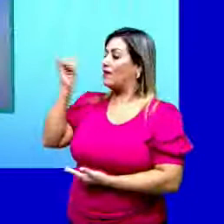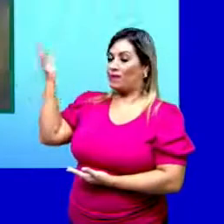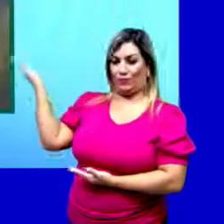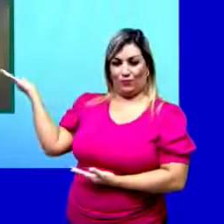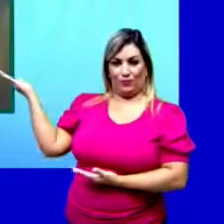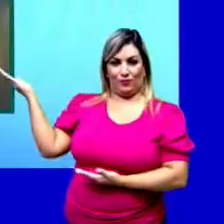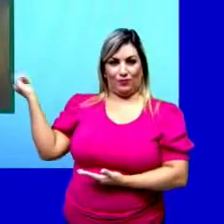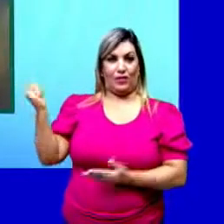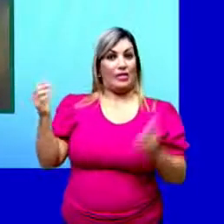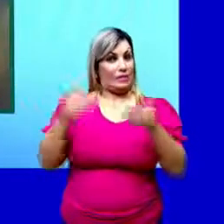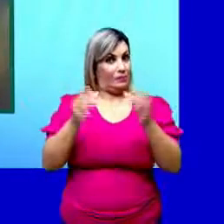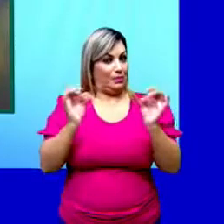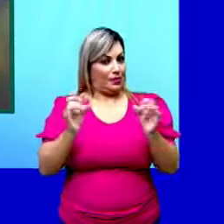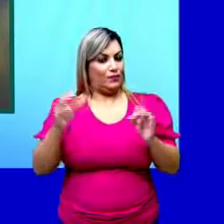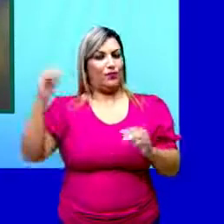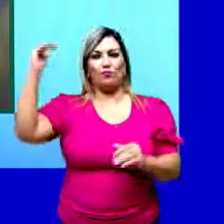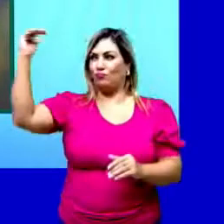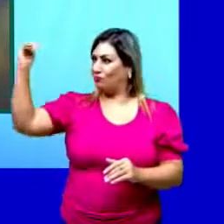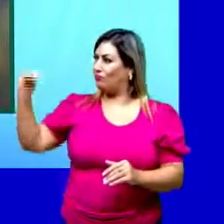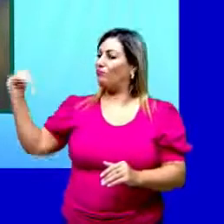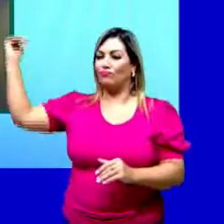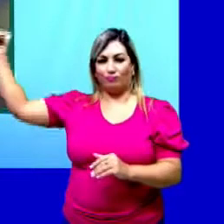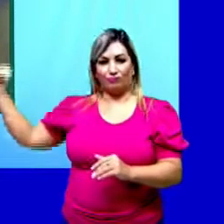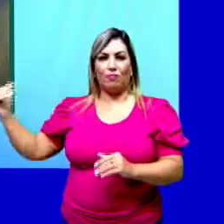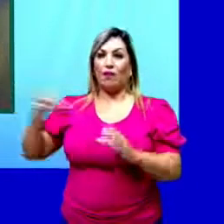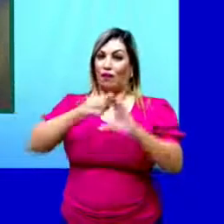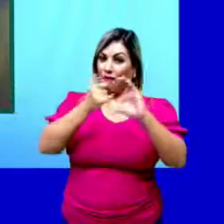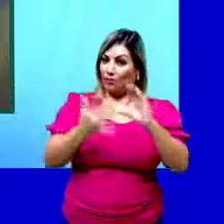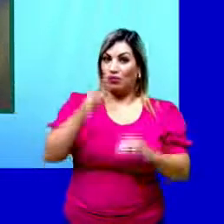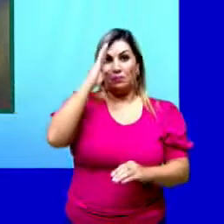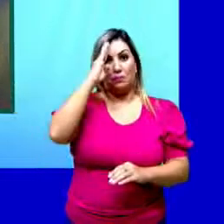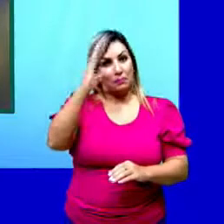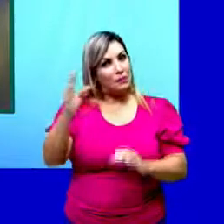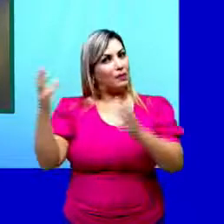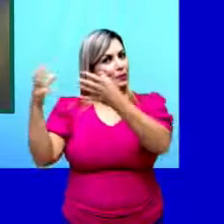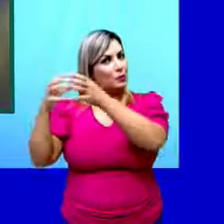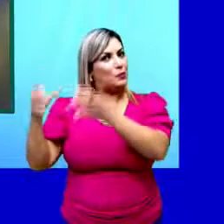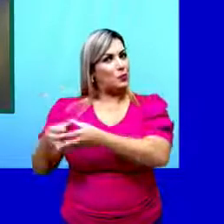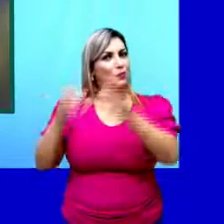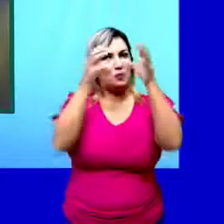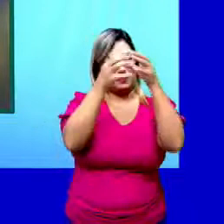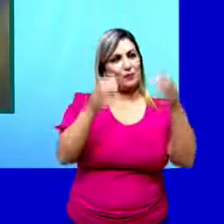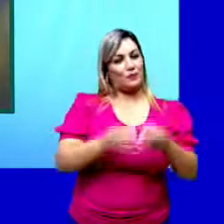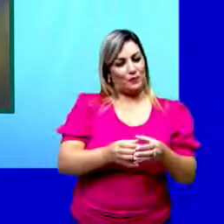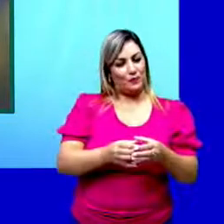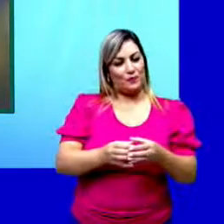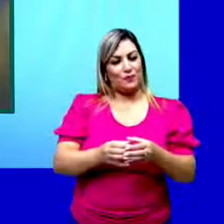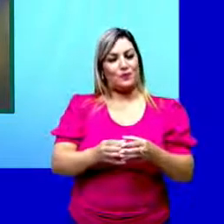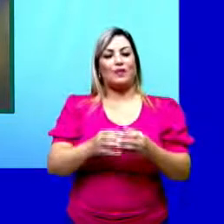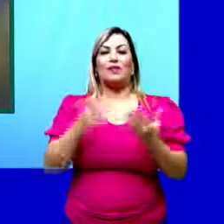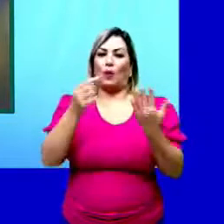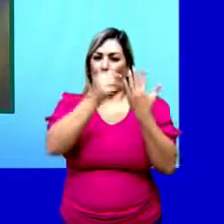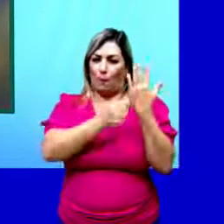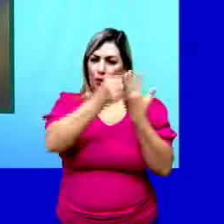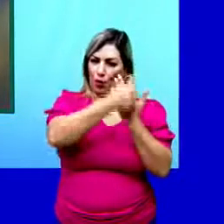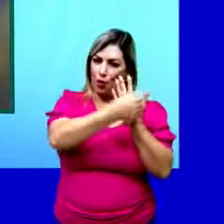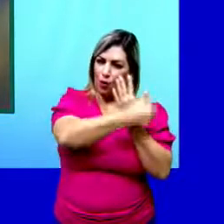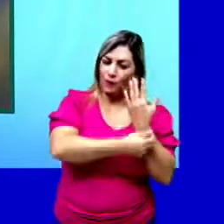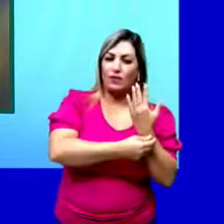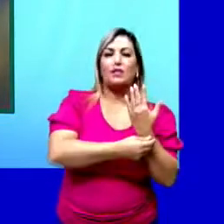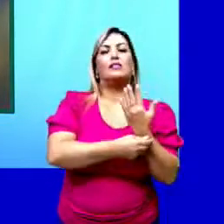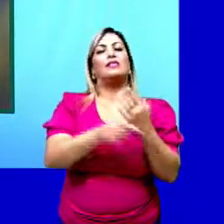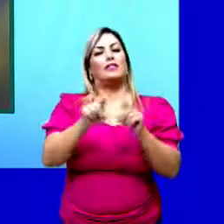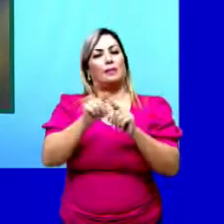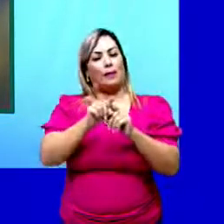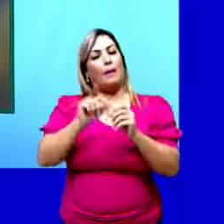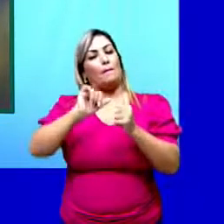especificamente agora sobre as principais características destes grupos de plantas. Briófitas, pteridófitas,